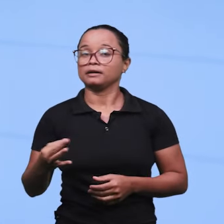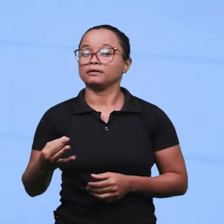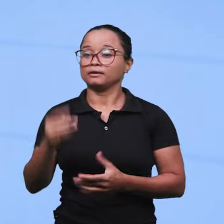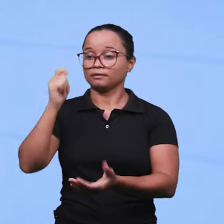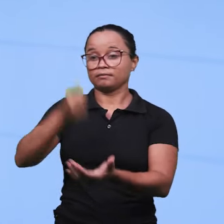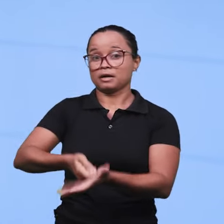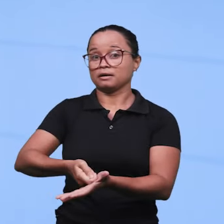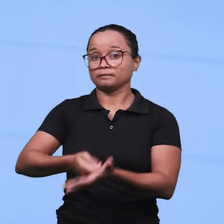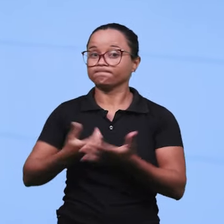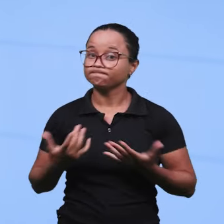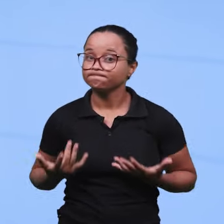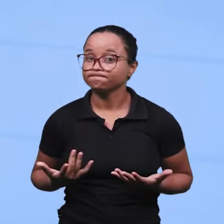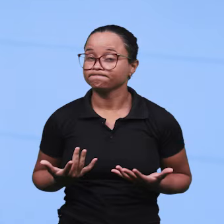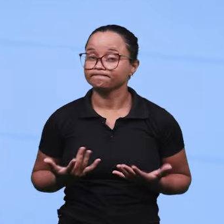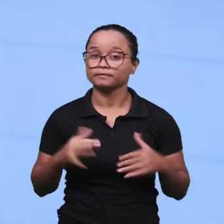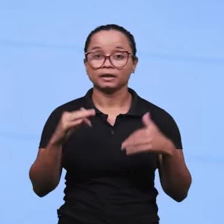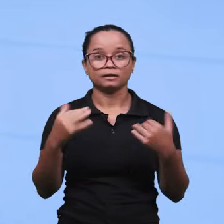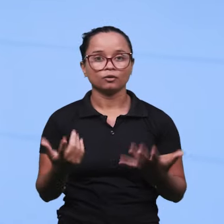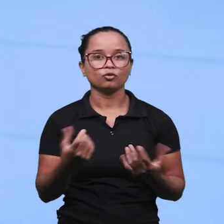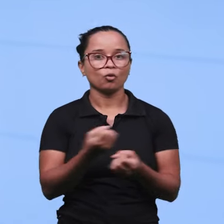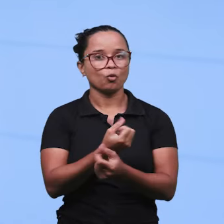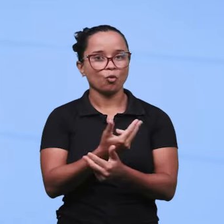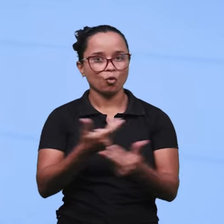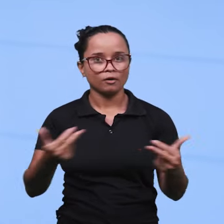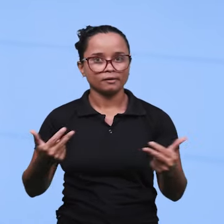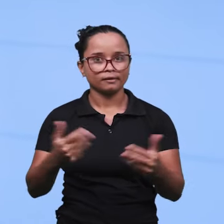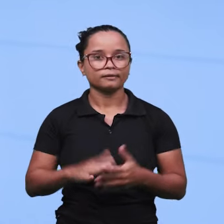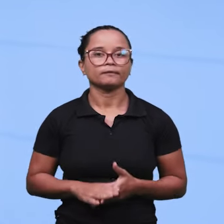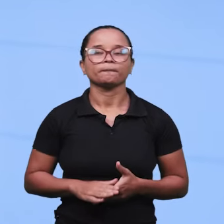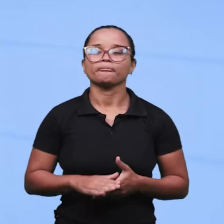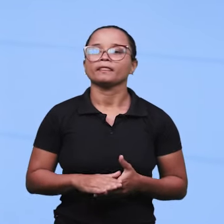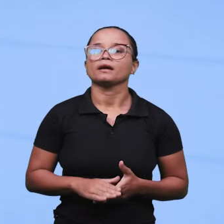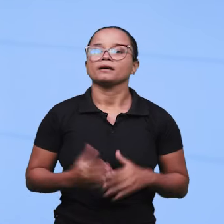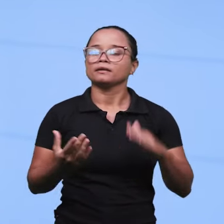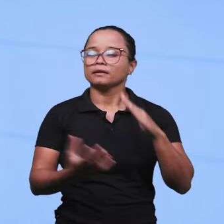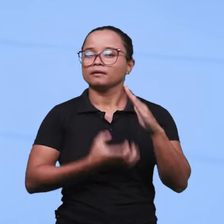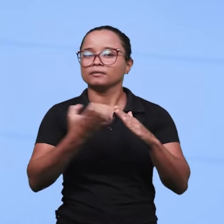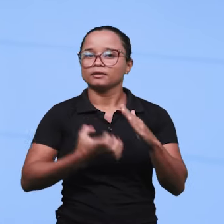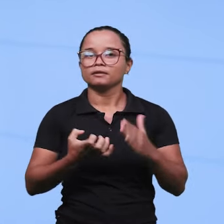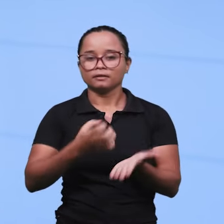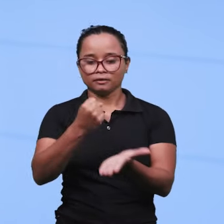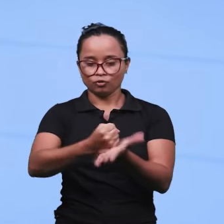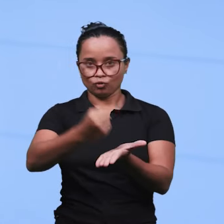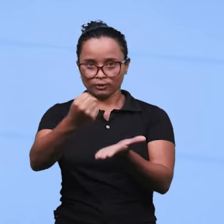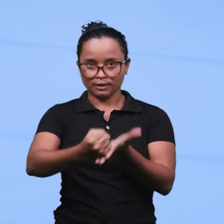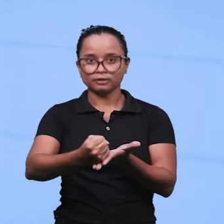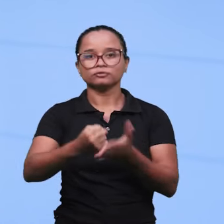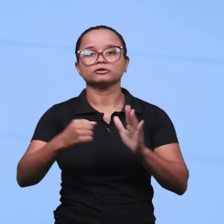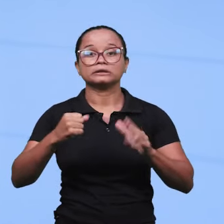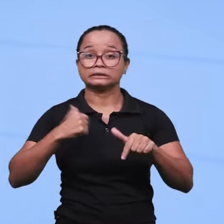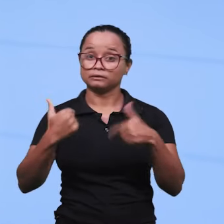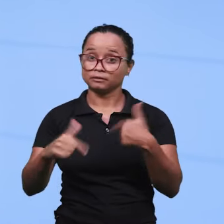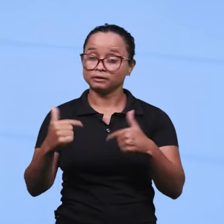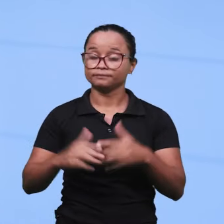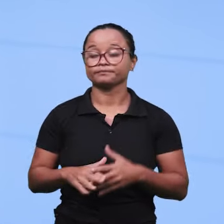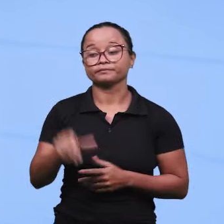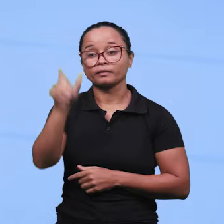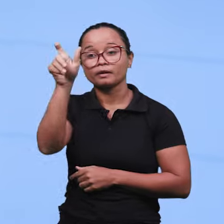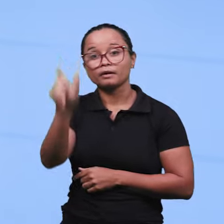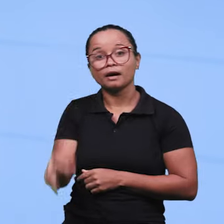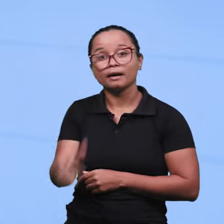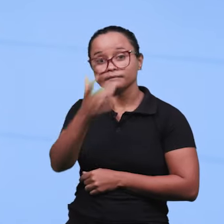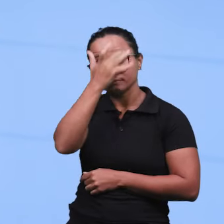oferecido. Então, são questões que, por mais que a empresa ofereça isso no contrato de trabalho, o